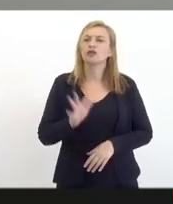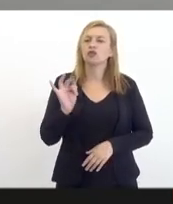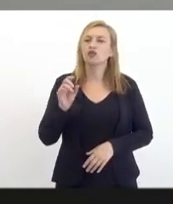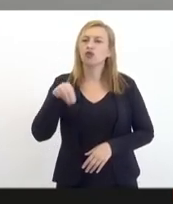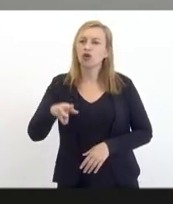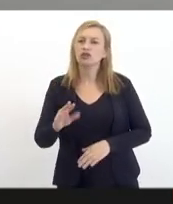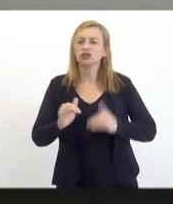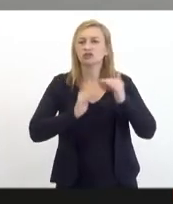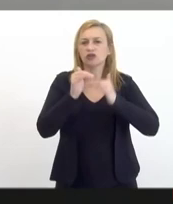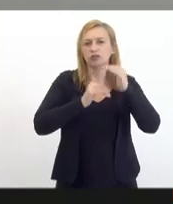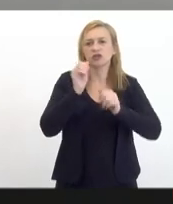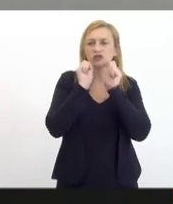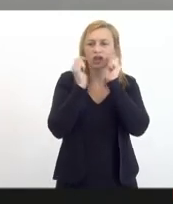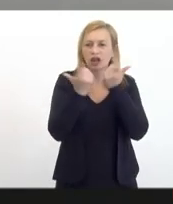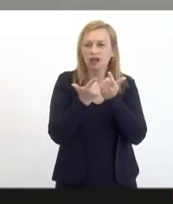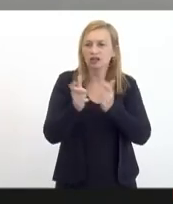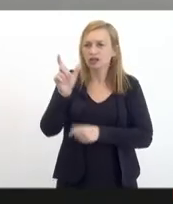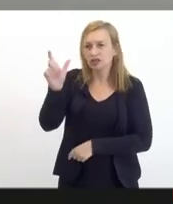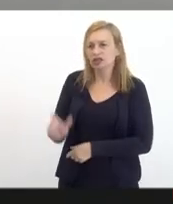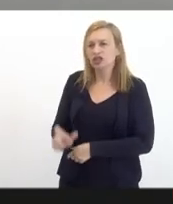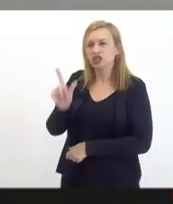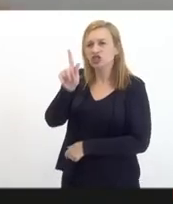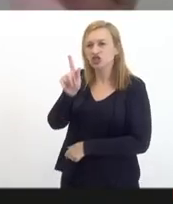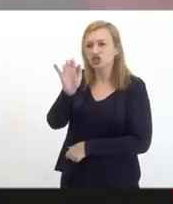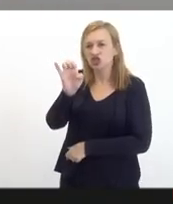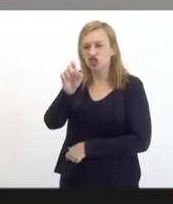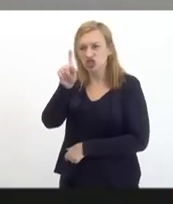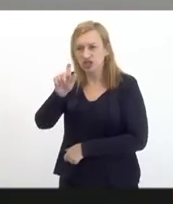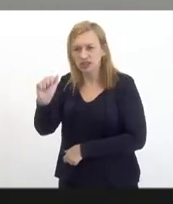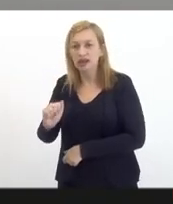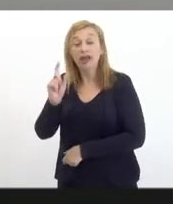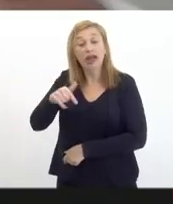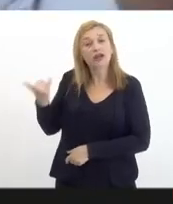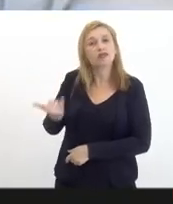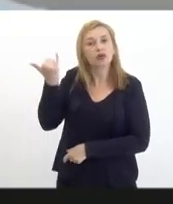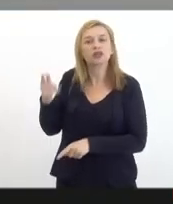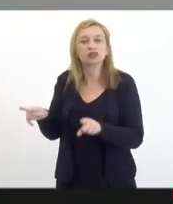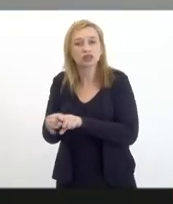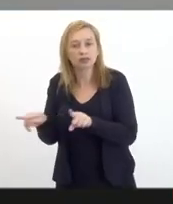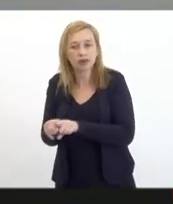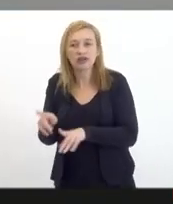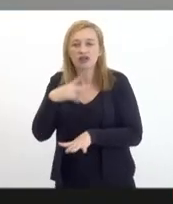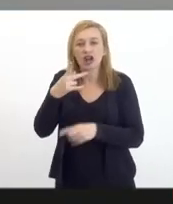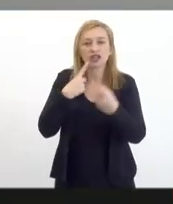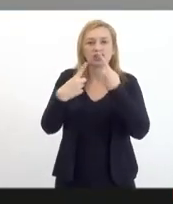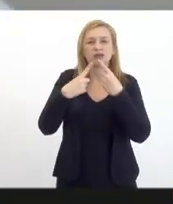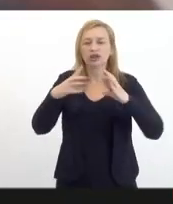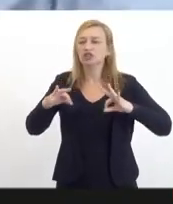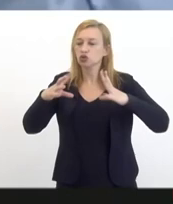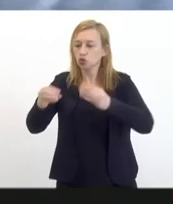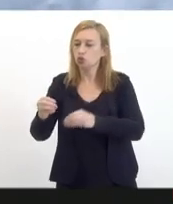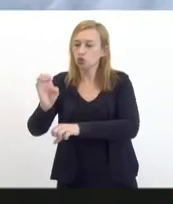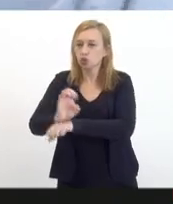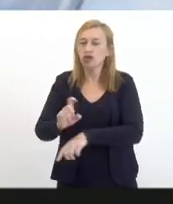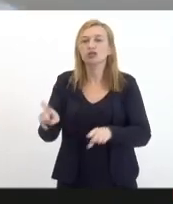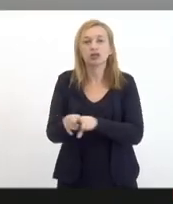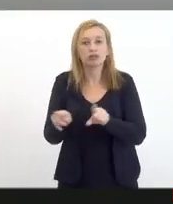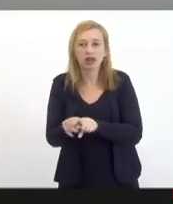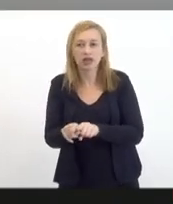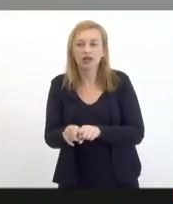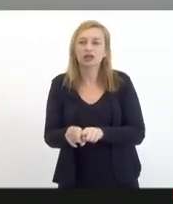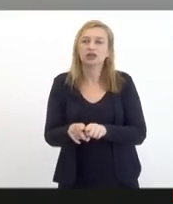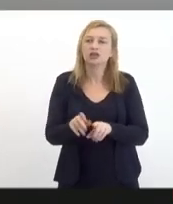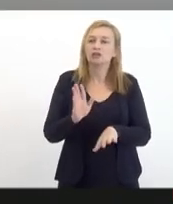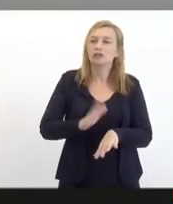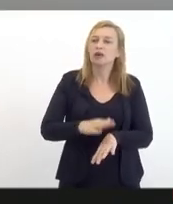desenvolvimento da Alerte na figura da Geisa Rocha que é muito importante também para fomentar esse debate em todo o estado e também do fórum mais